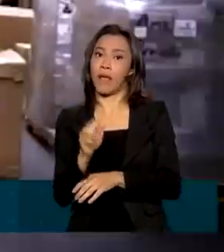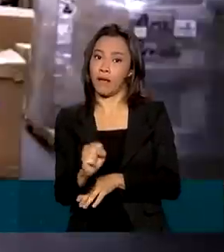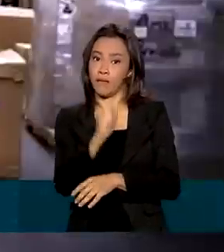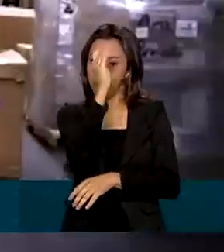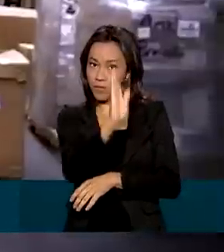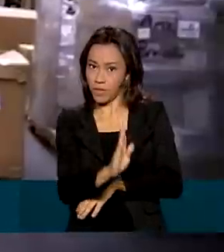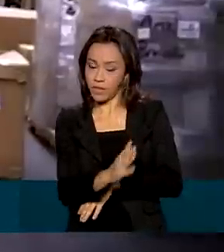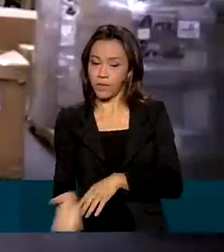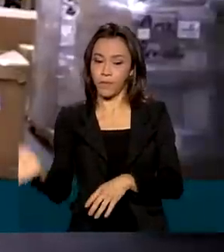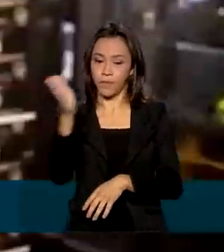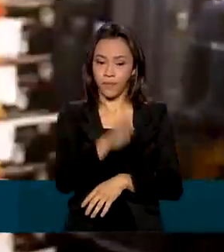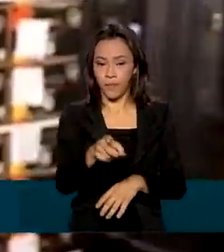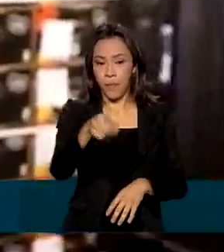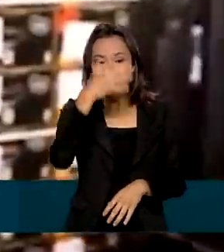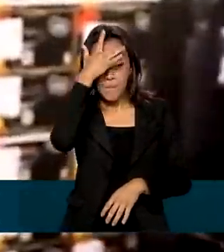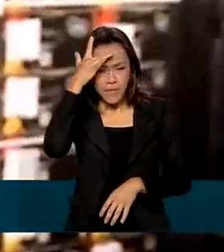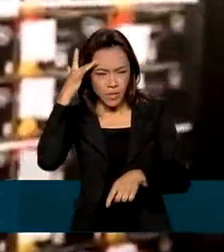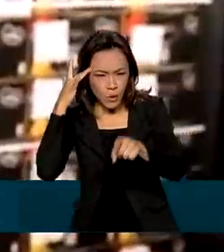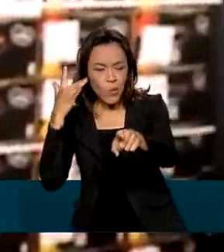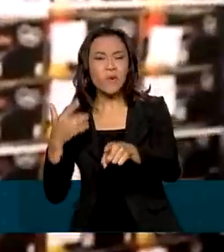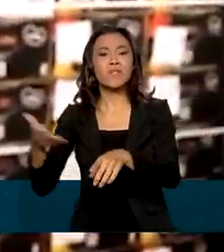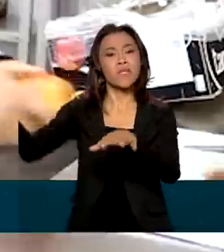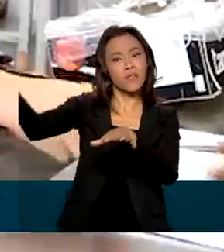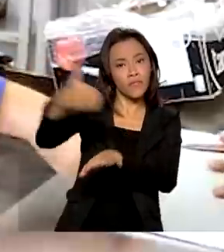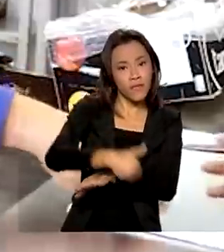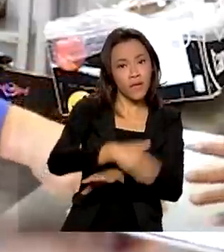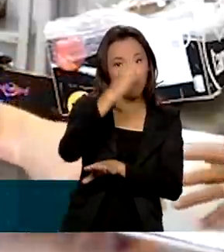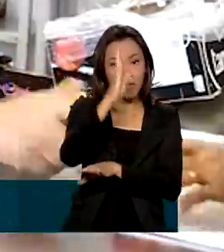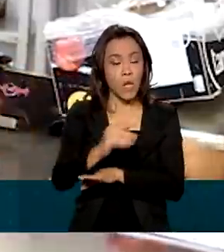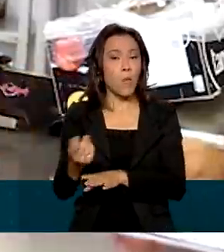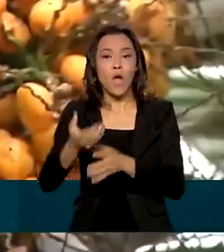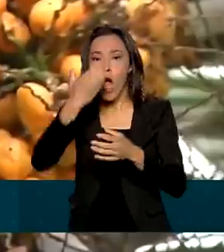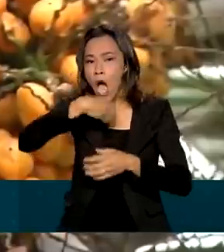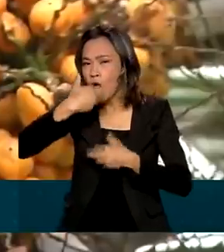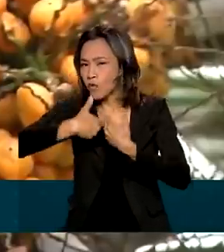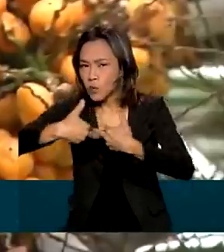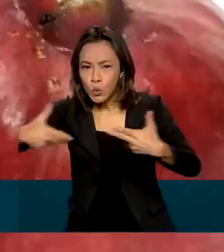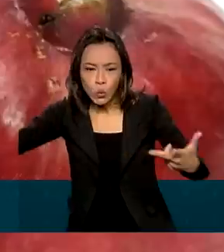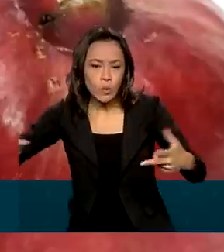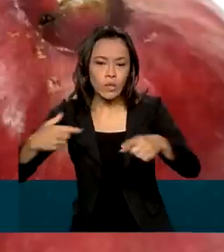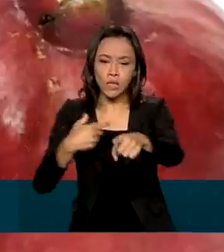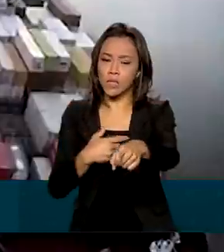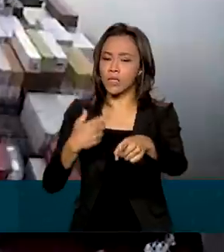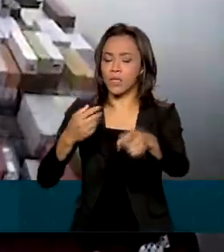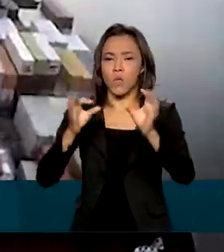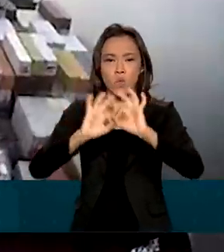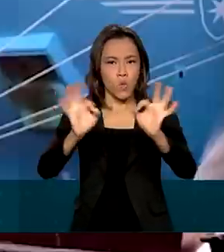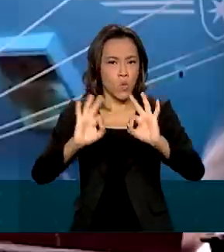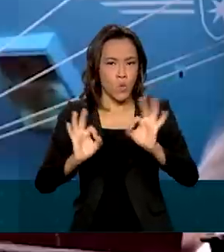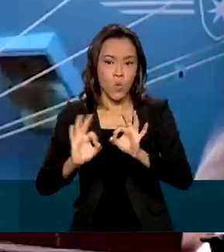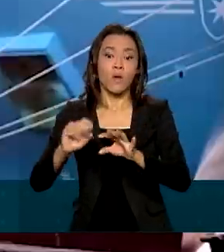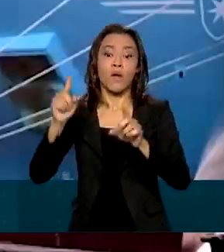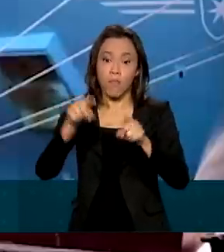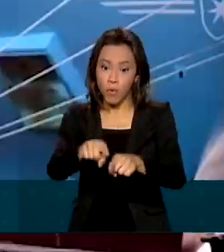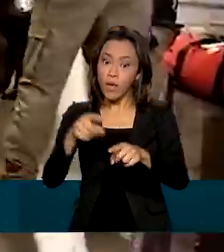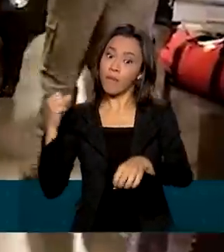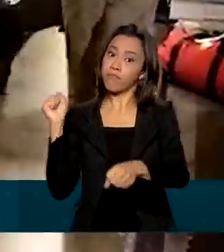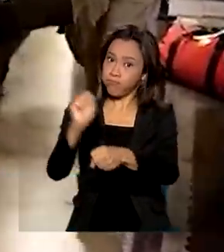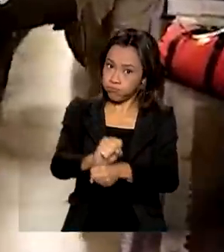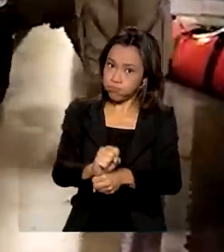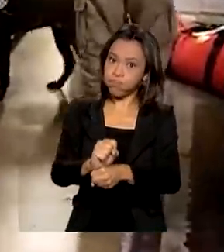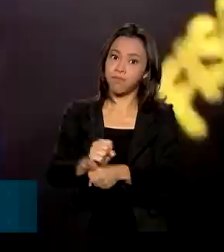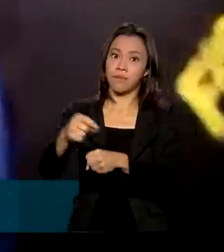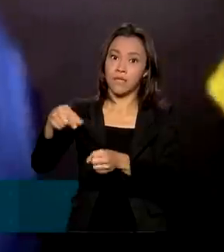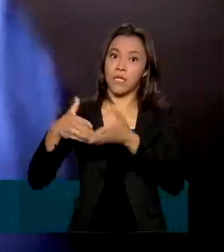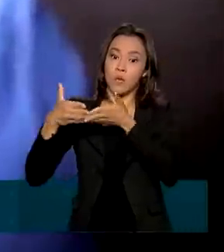Passageiros que vêm do exterior não podem trazer legumes, frutas e outros alimentos frescos que são barrados em portos,